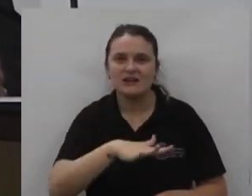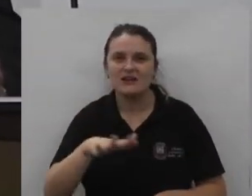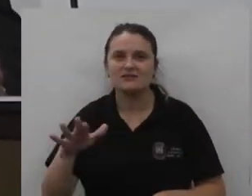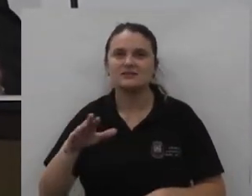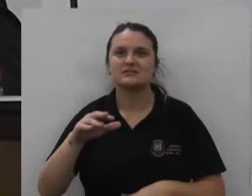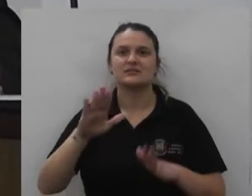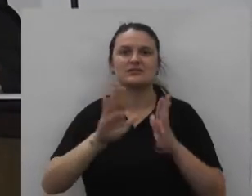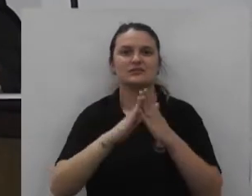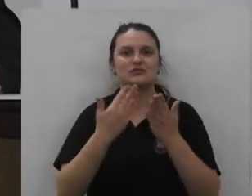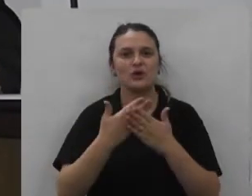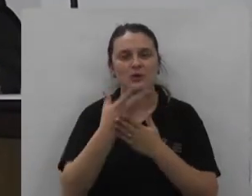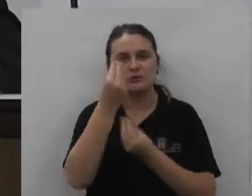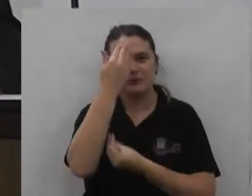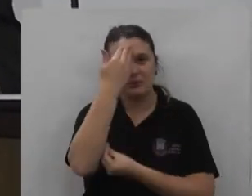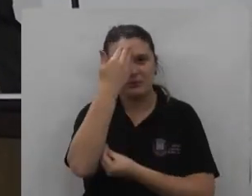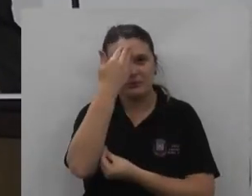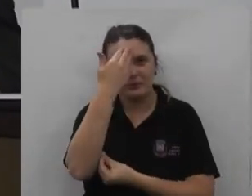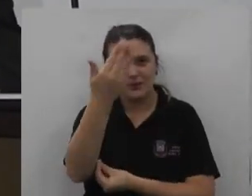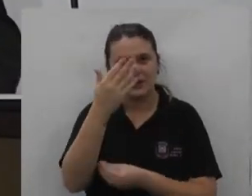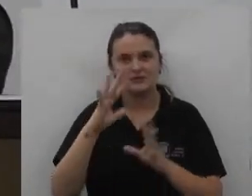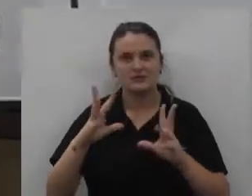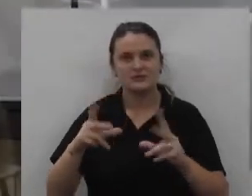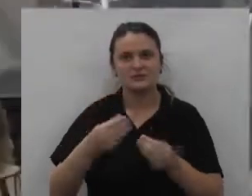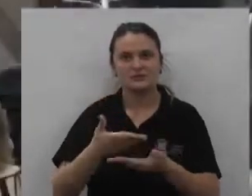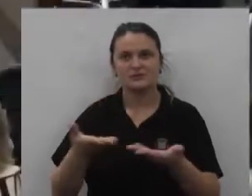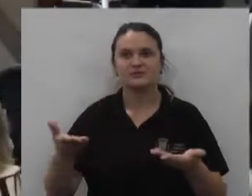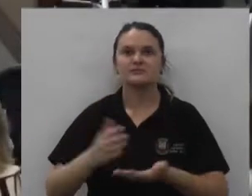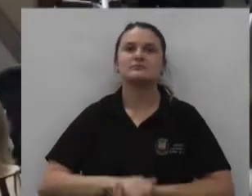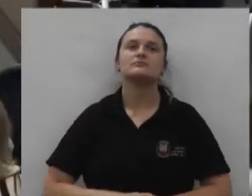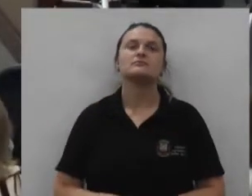de vocês no centro de educação infantil meu muito obrigado a todos pela atenção